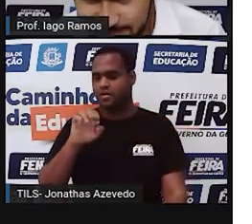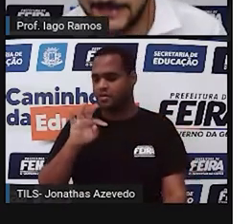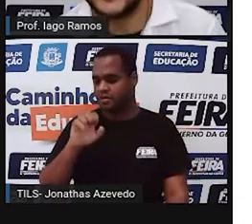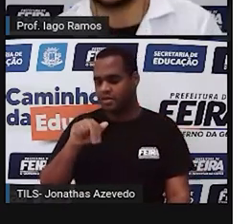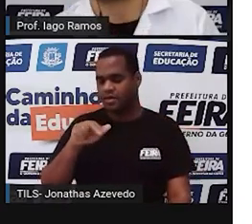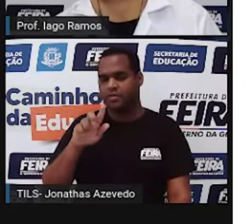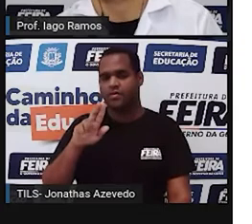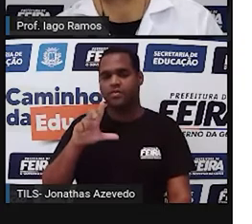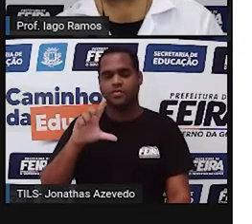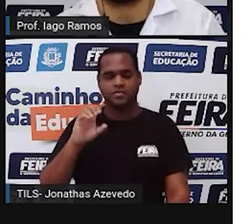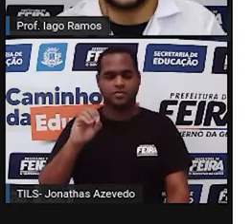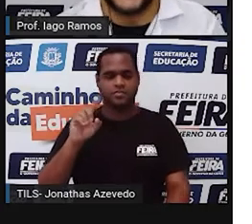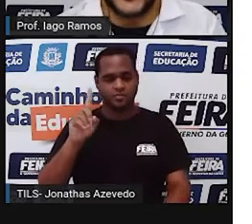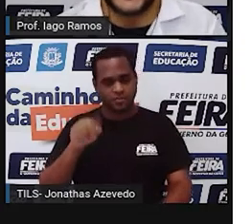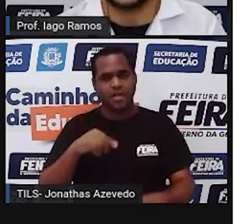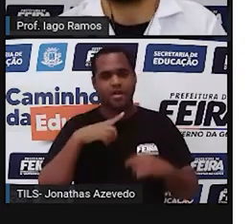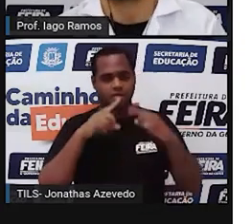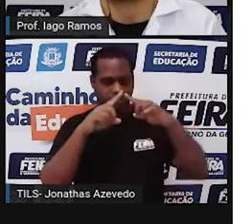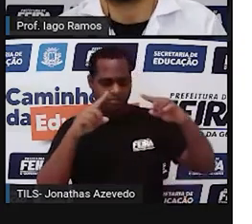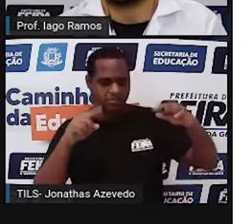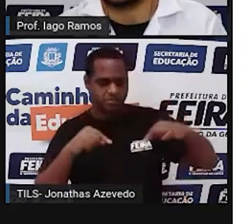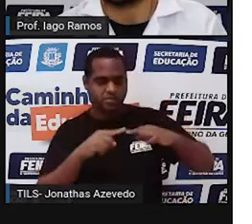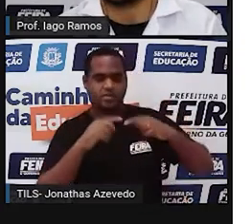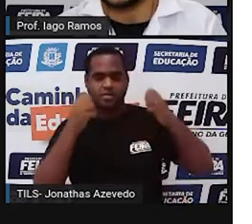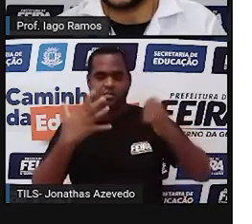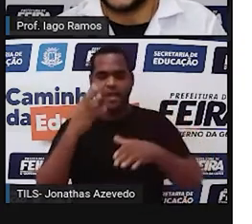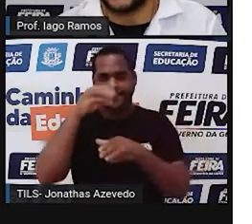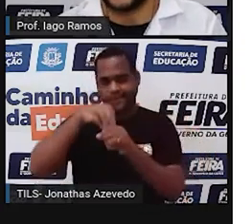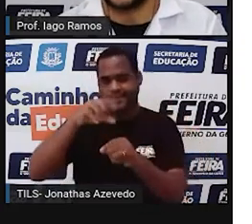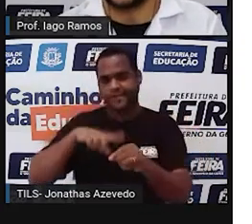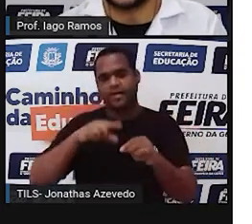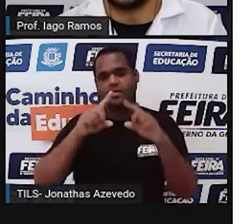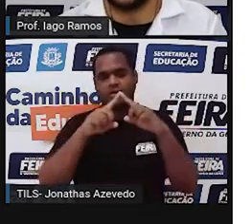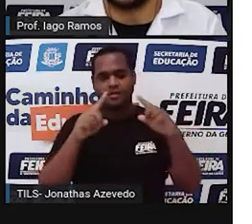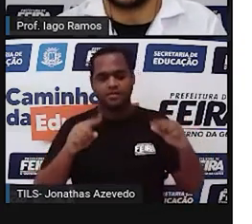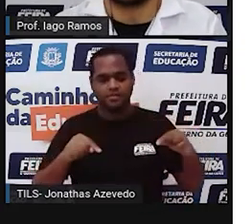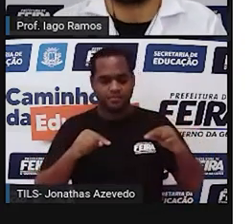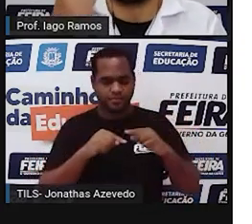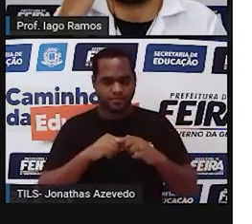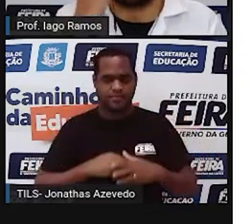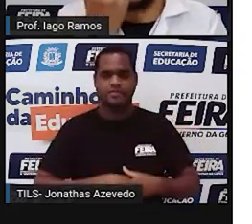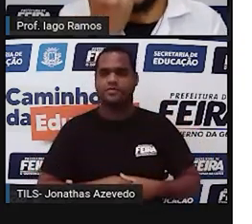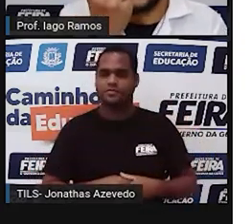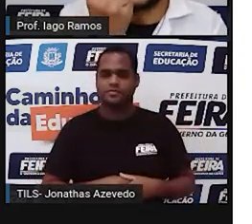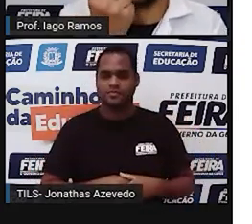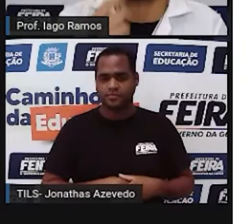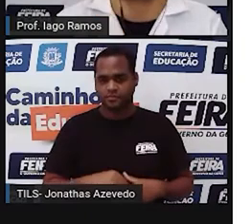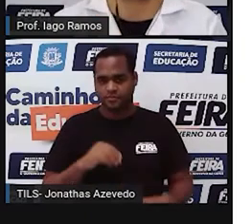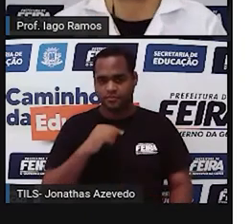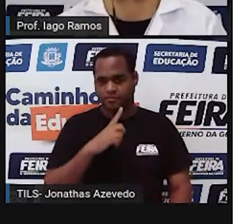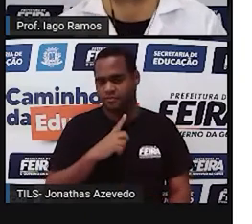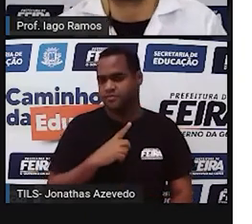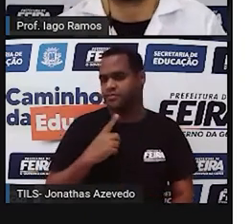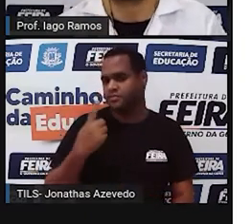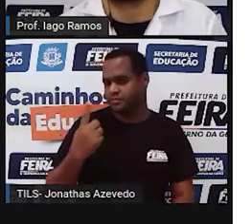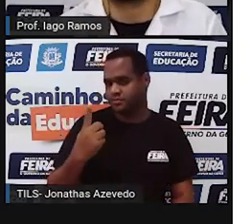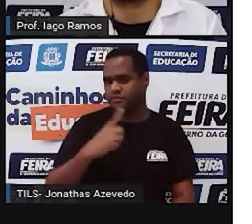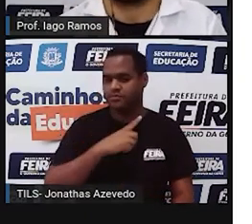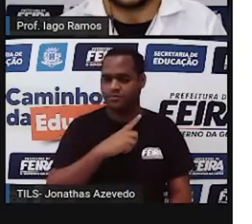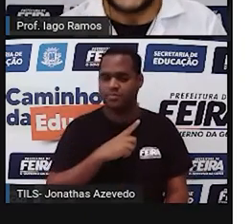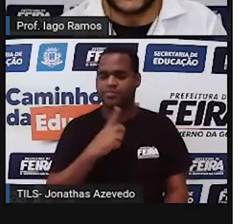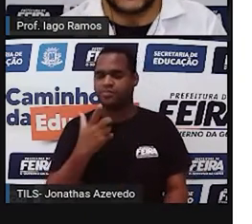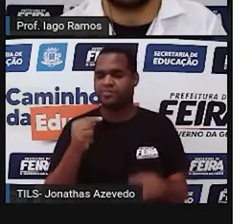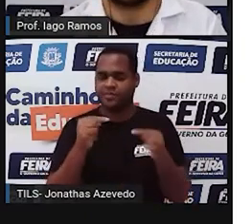Então esse triângulo aí é um triângulo retângulo, tá bom? Porque tem um ângulo dele que é um